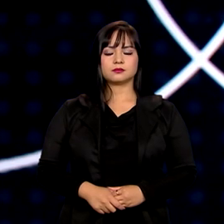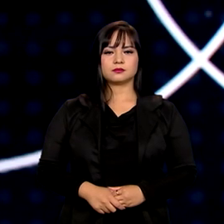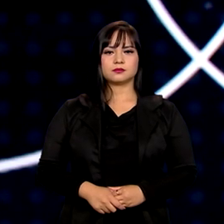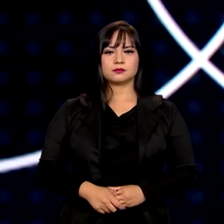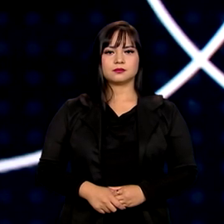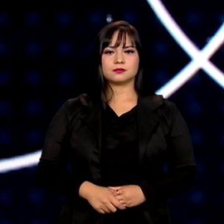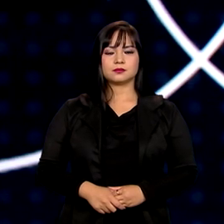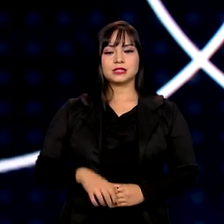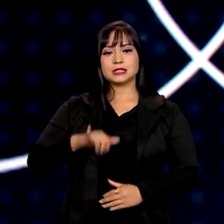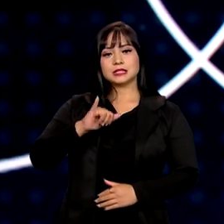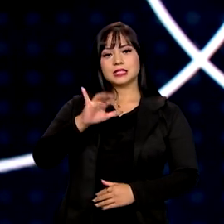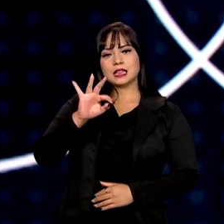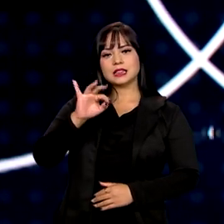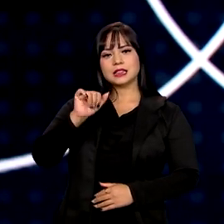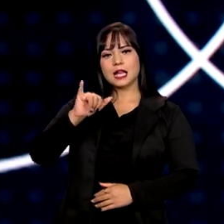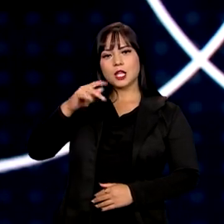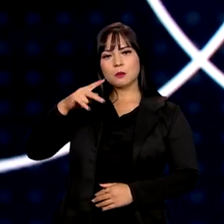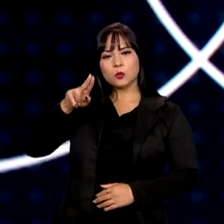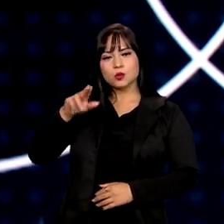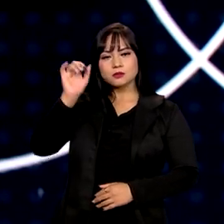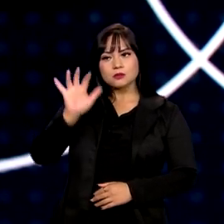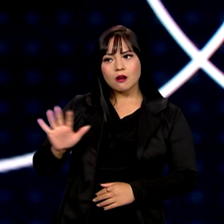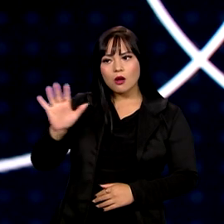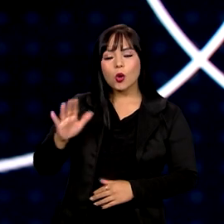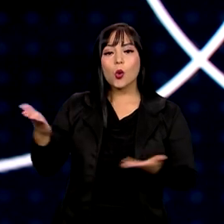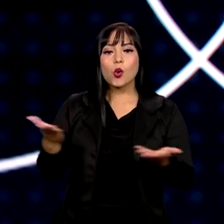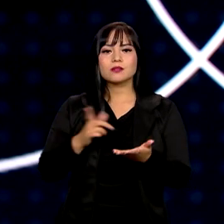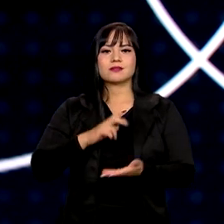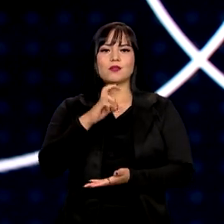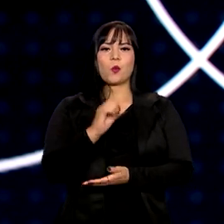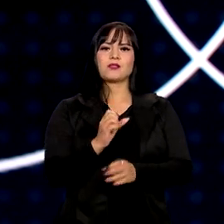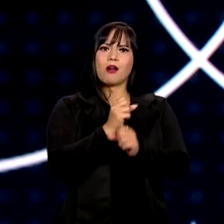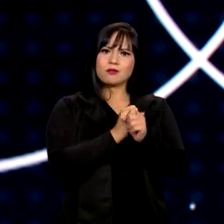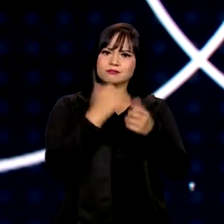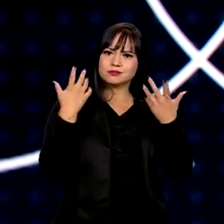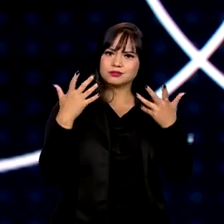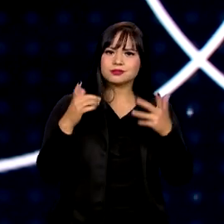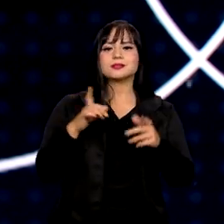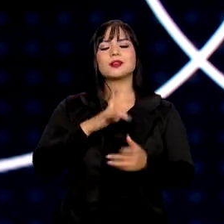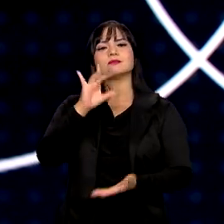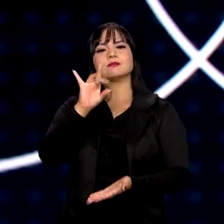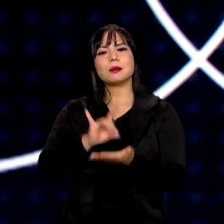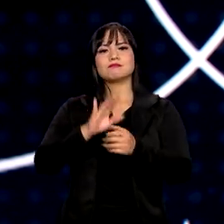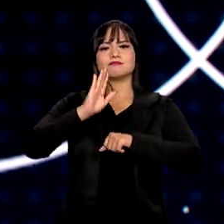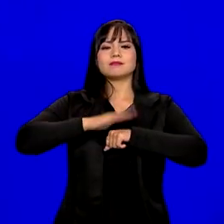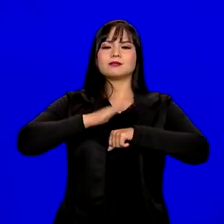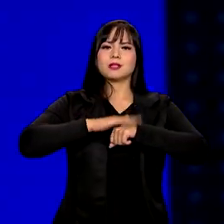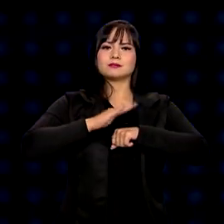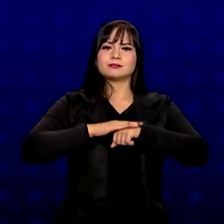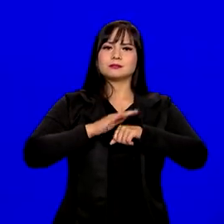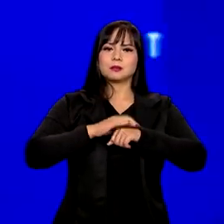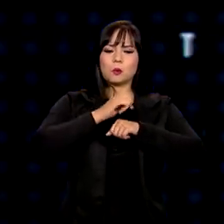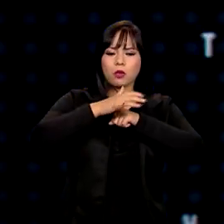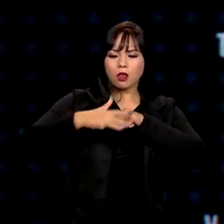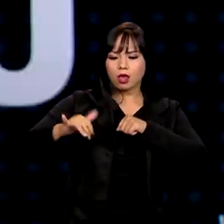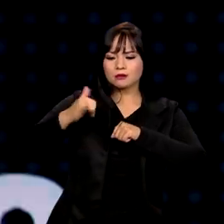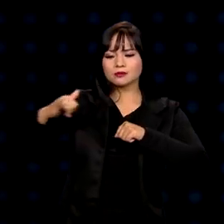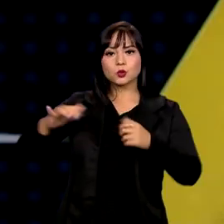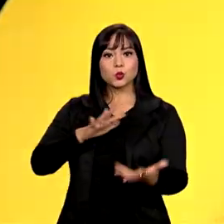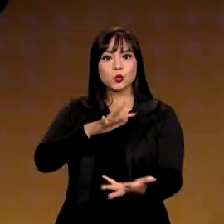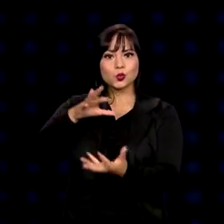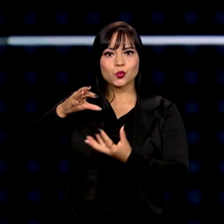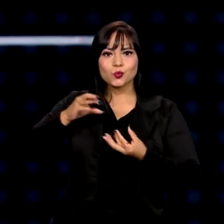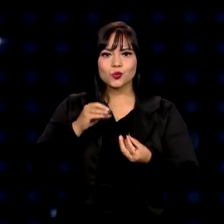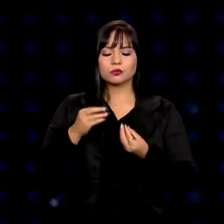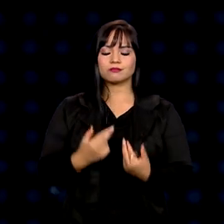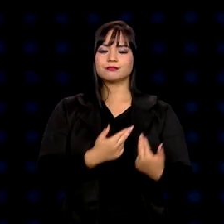A Itaipu Binacional completa hoje 50 anos e se consolida como a maior hidrelétrica do mundo. É